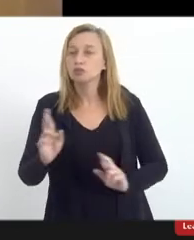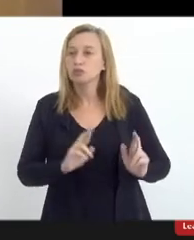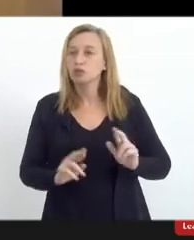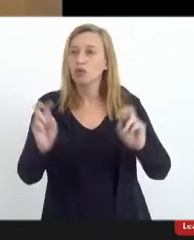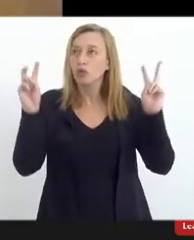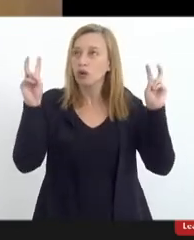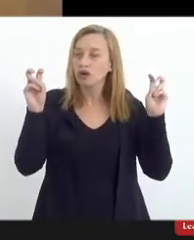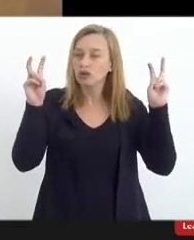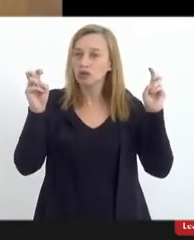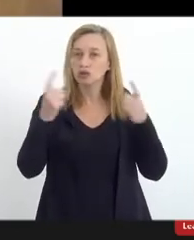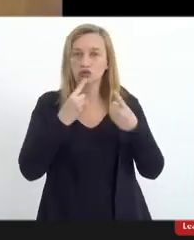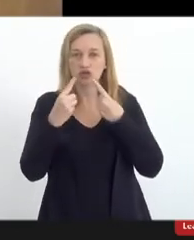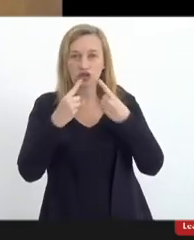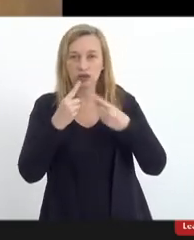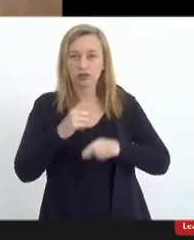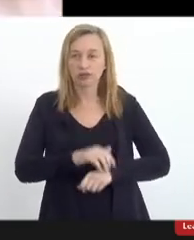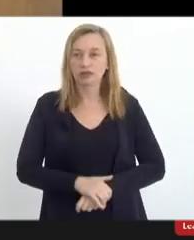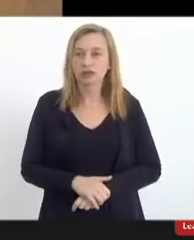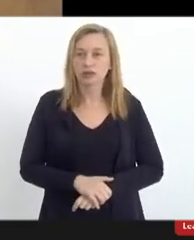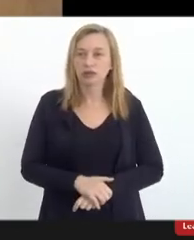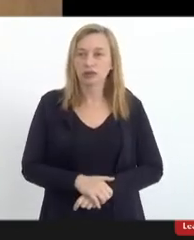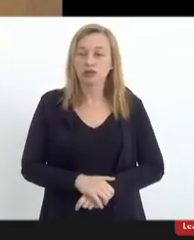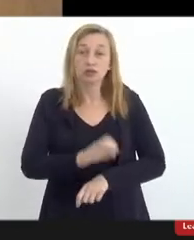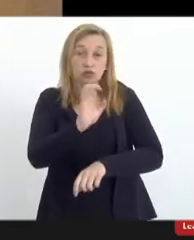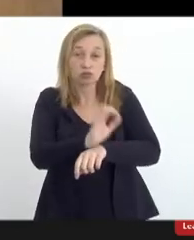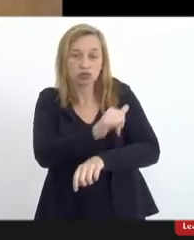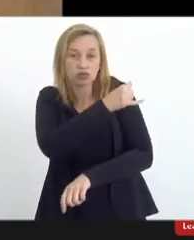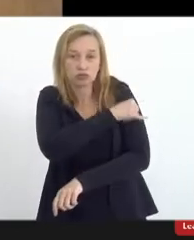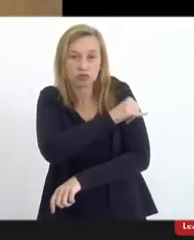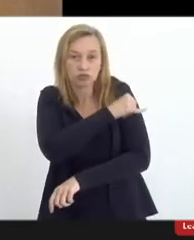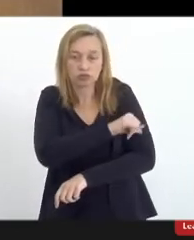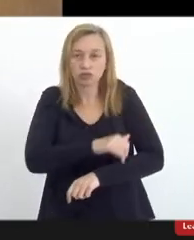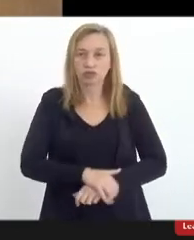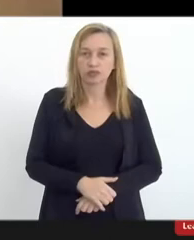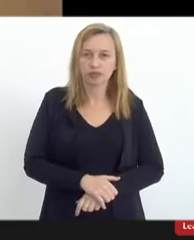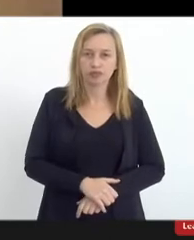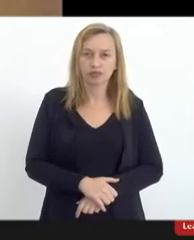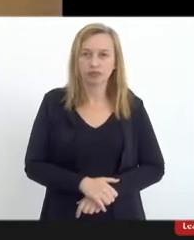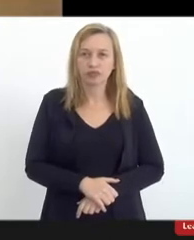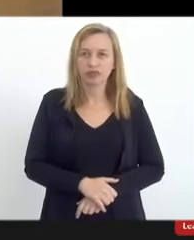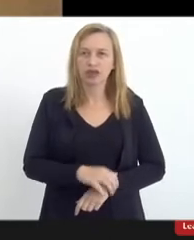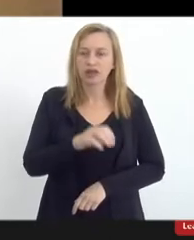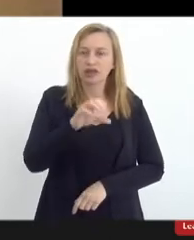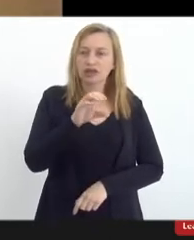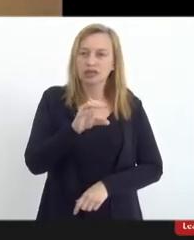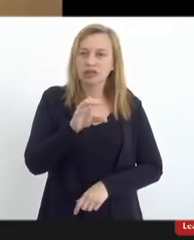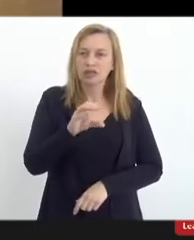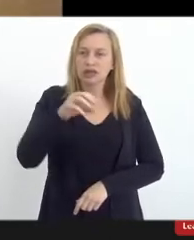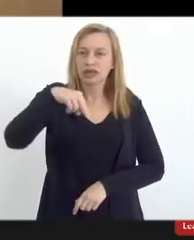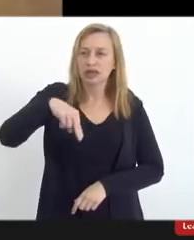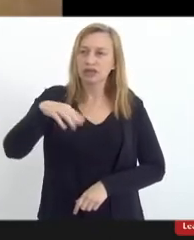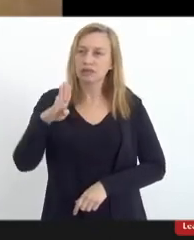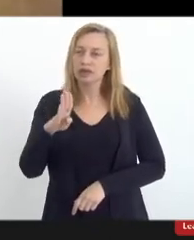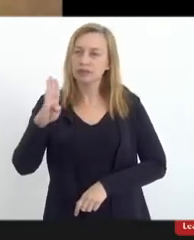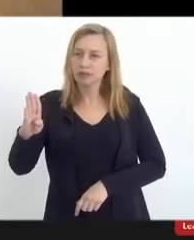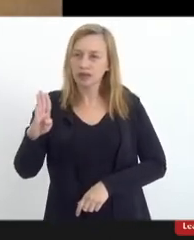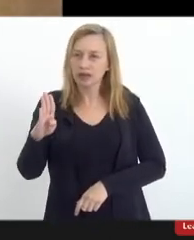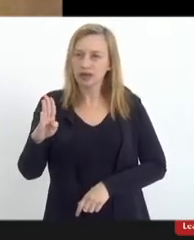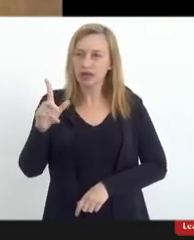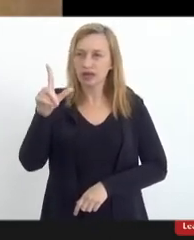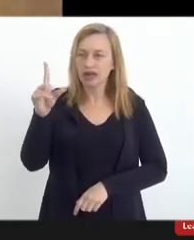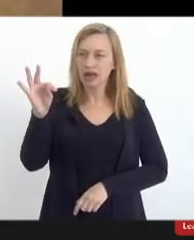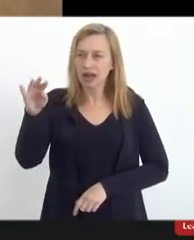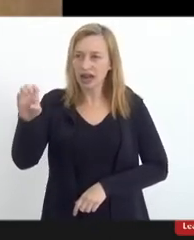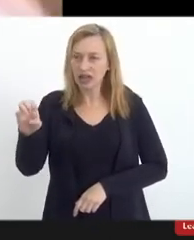questão do diálogo. No estado do Rio de Janeiro, a CNBB se organiza com o chamado Leste